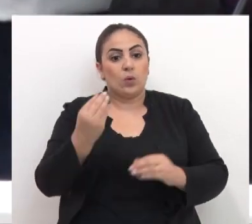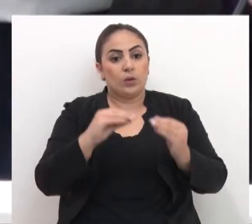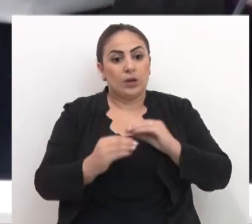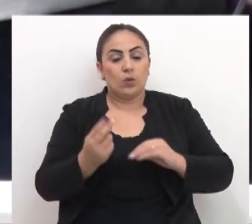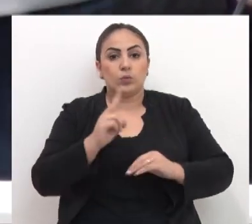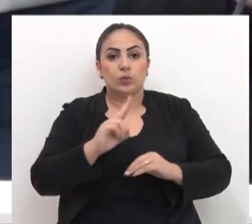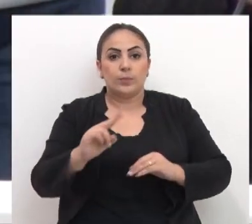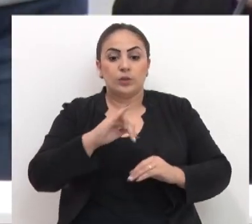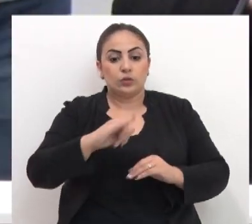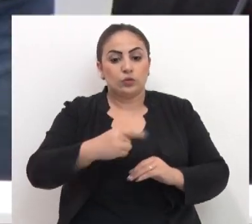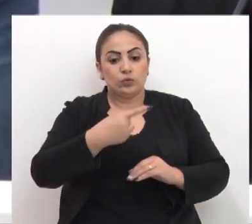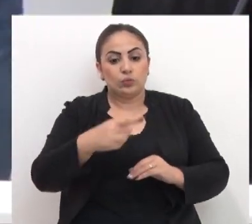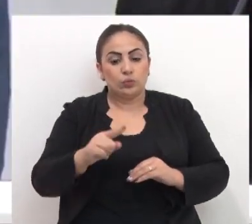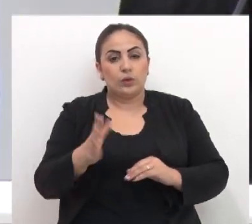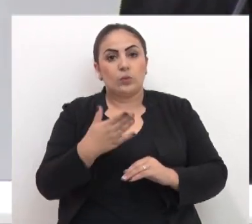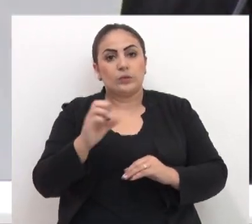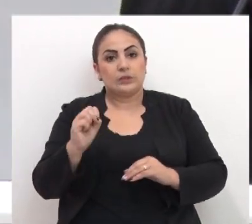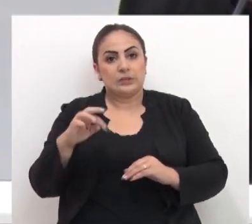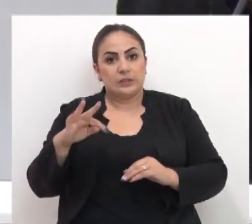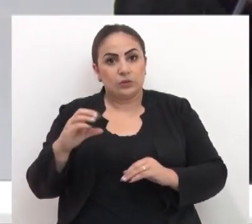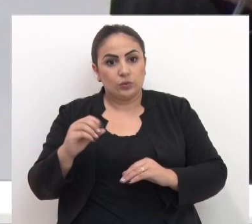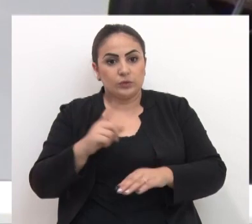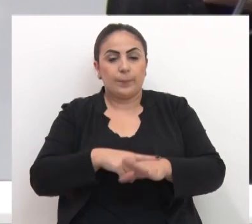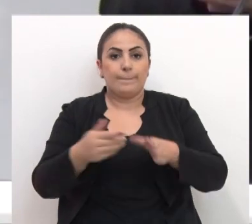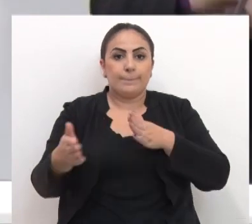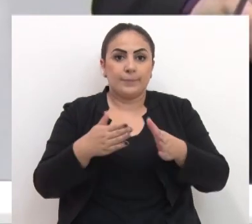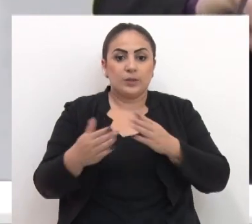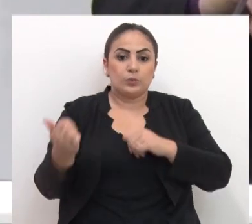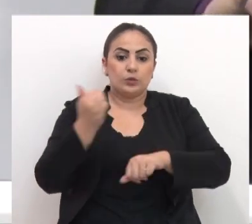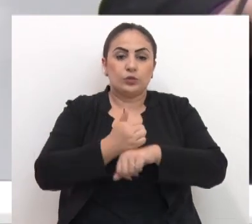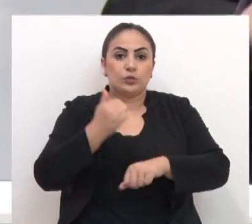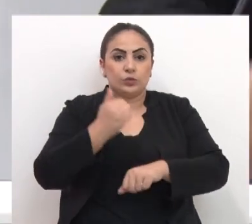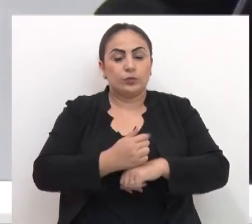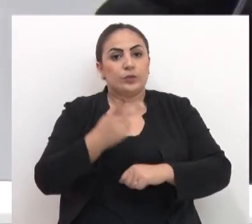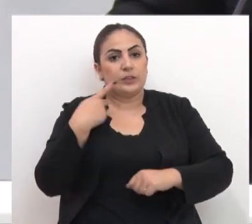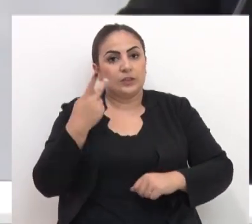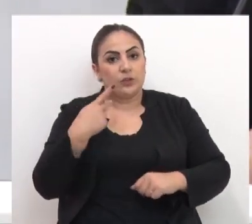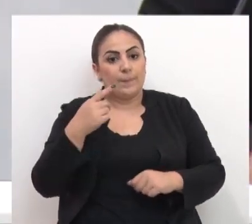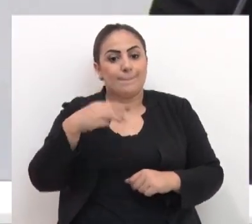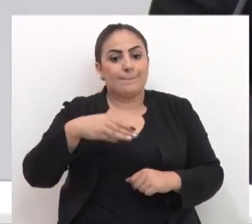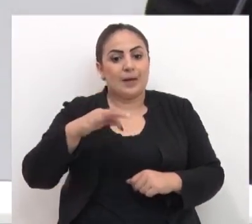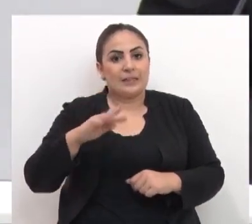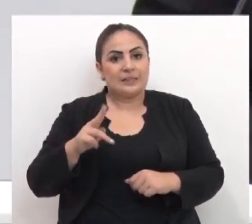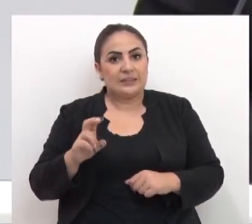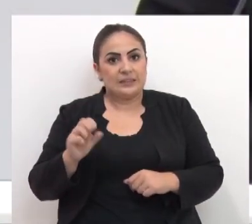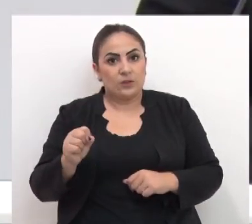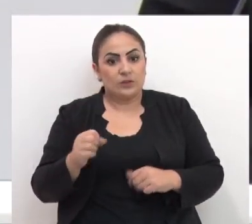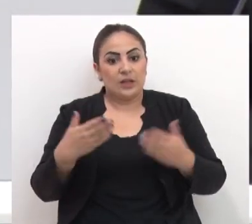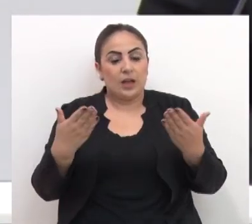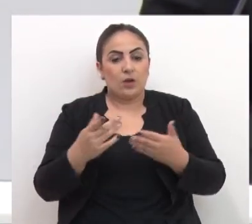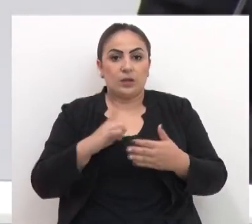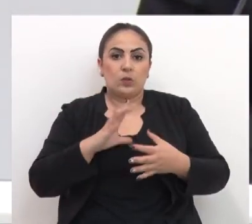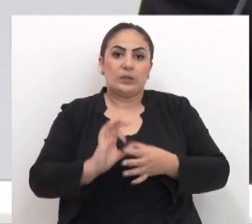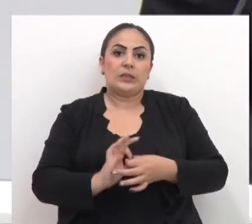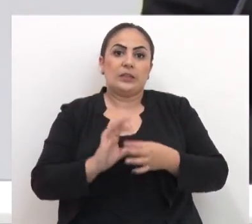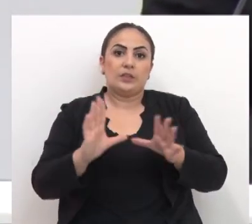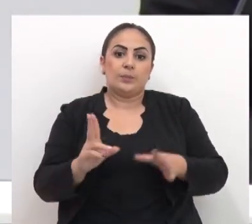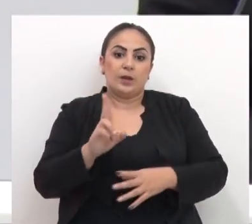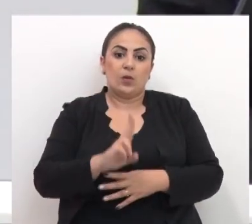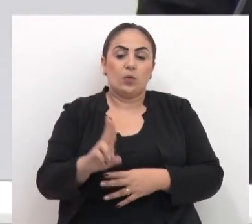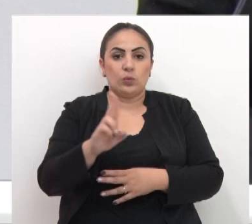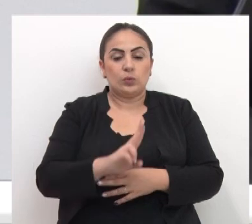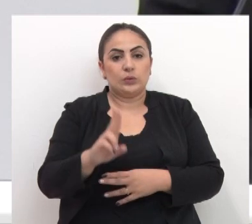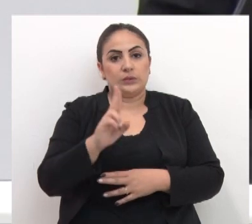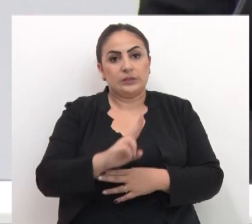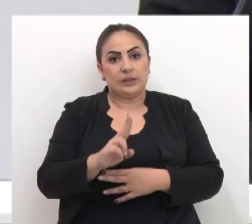colocar o meu nome João dos Santos, que na época era suplente do vereador Matheus Vesp, que estou à disposição para